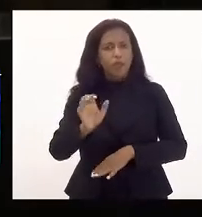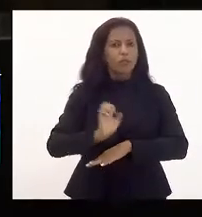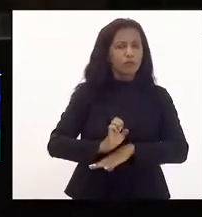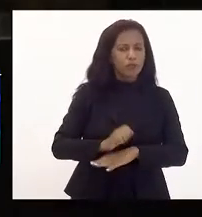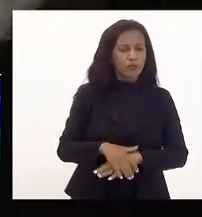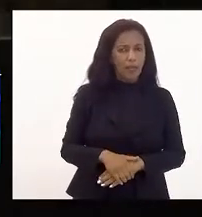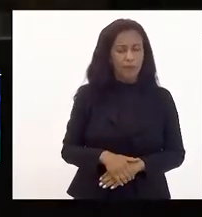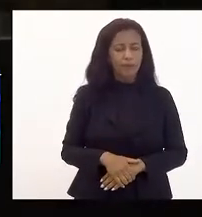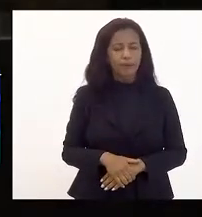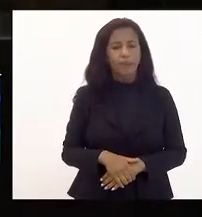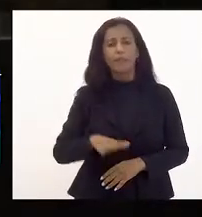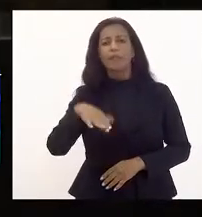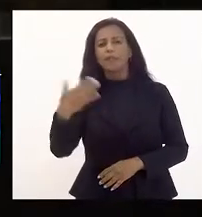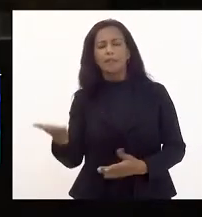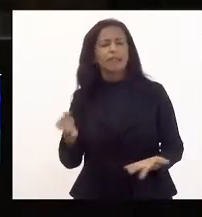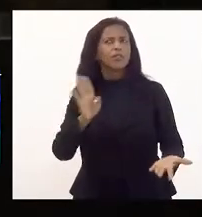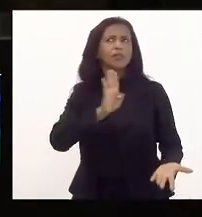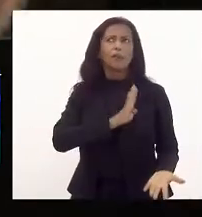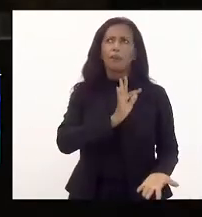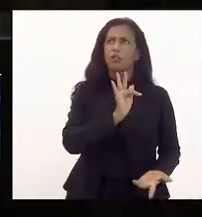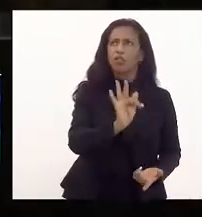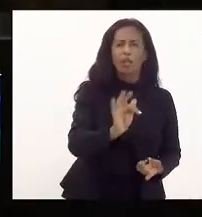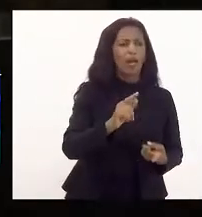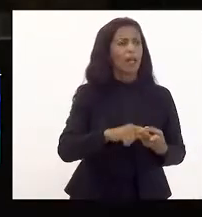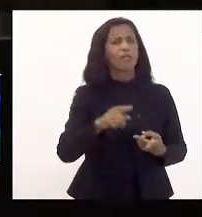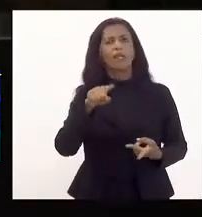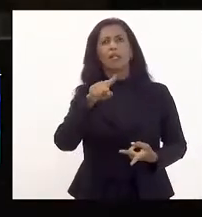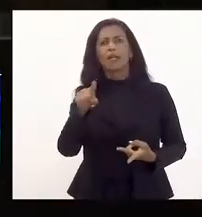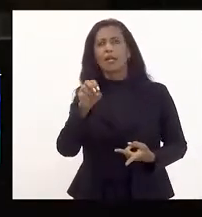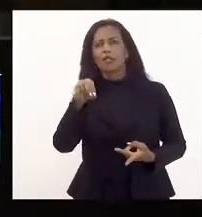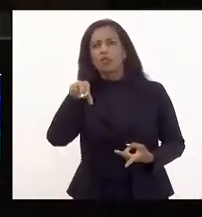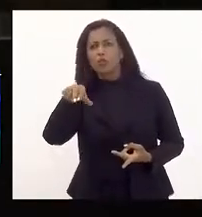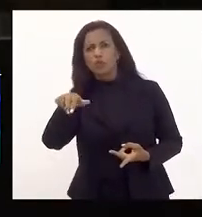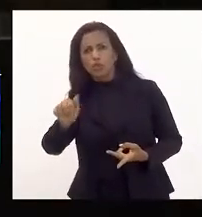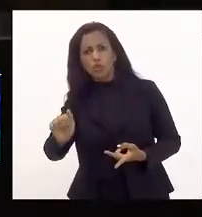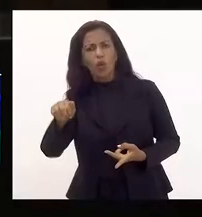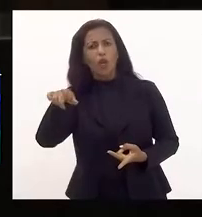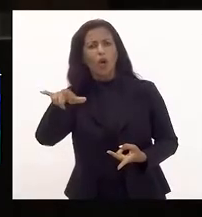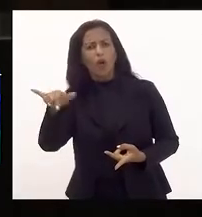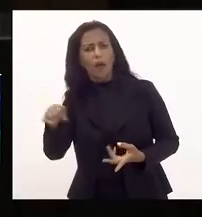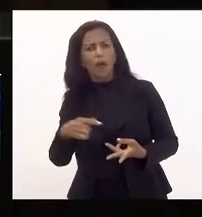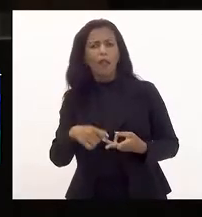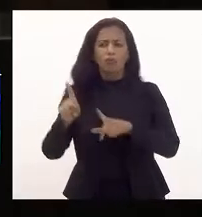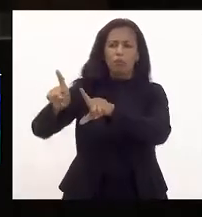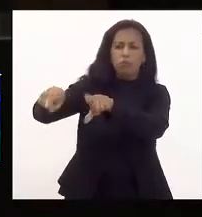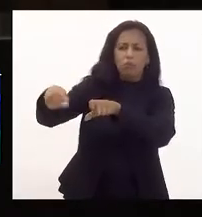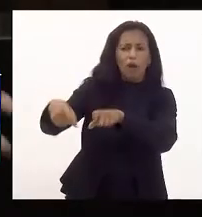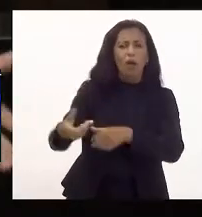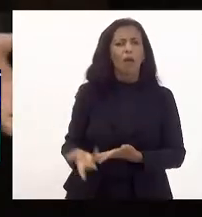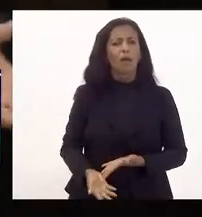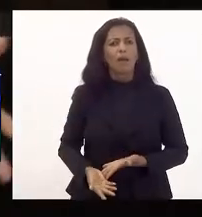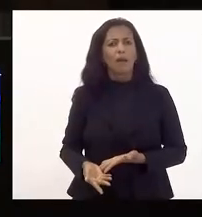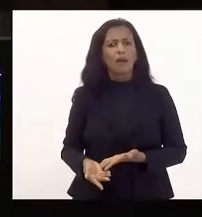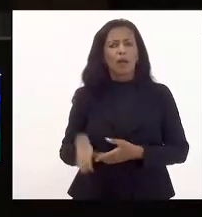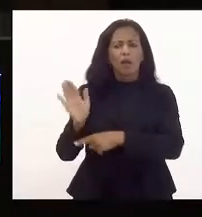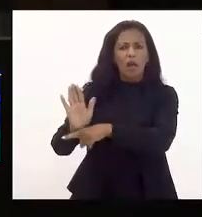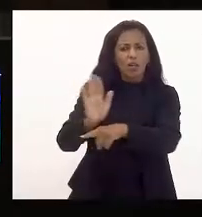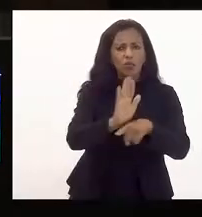que seja na Baixada, que seja na Zona Oeste, no interior do Estado. Me diz qual foi o benefício? Nenhum.